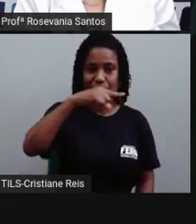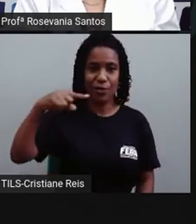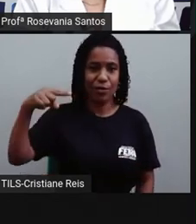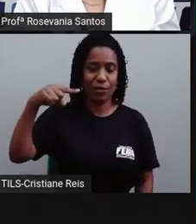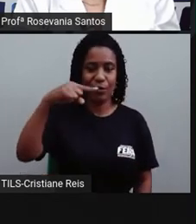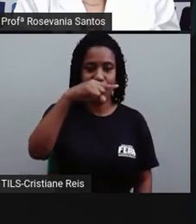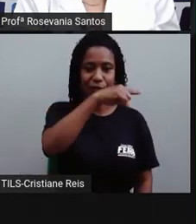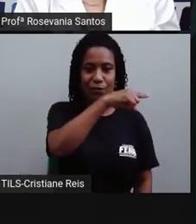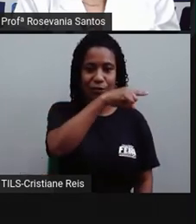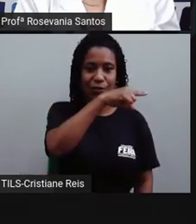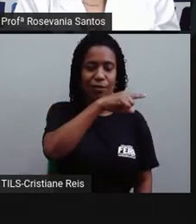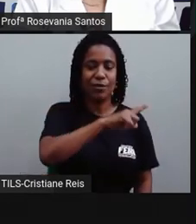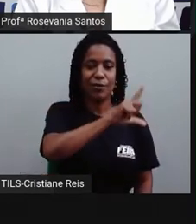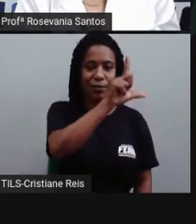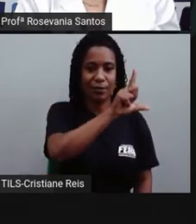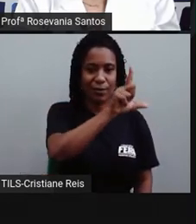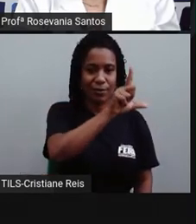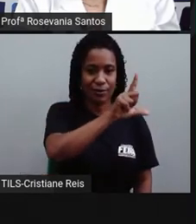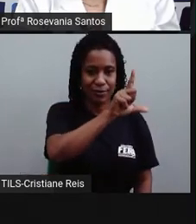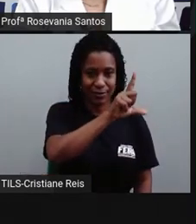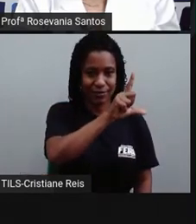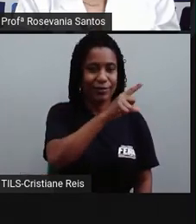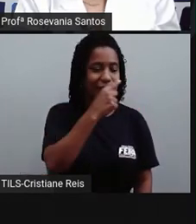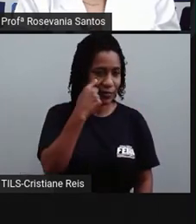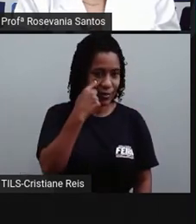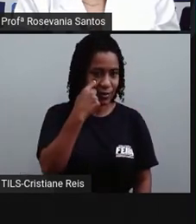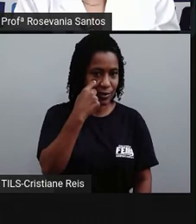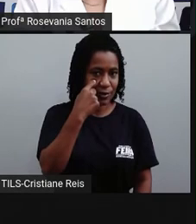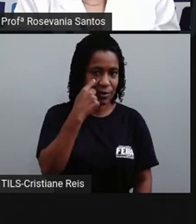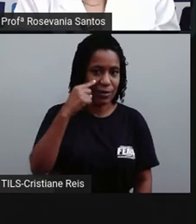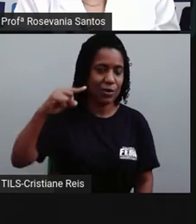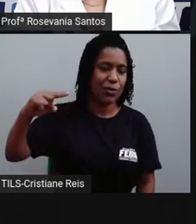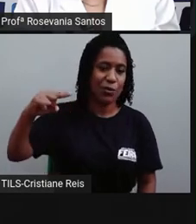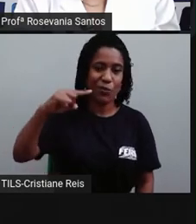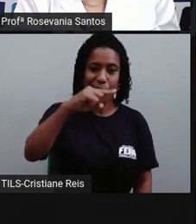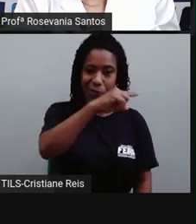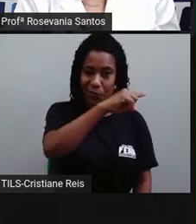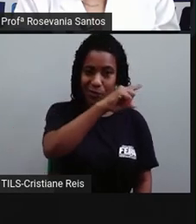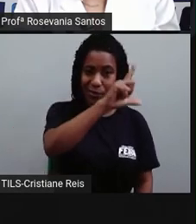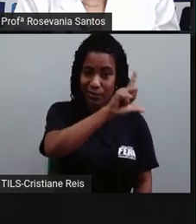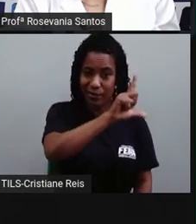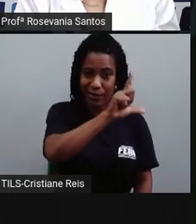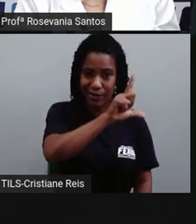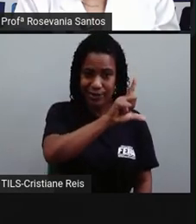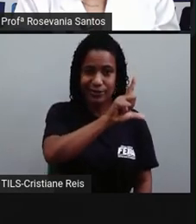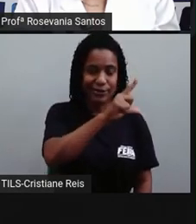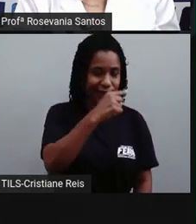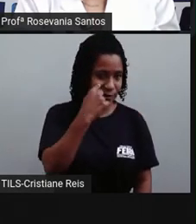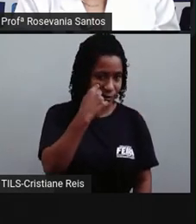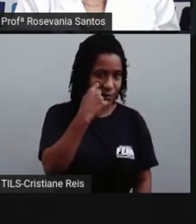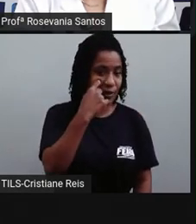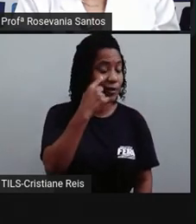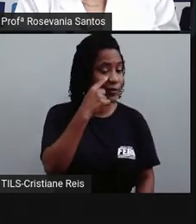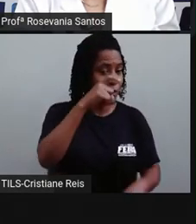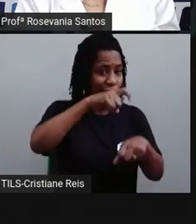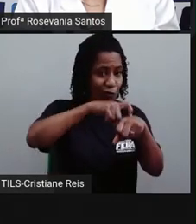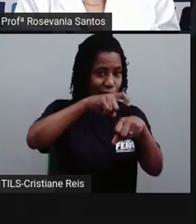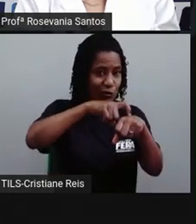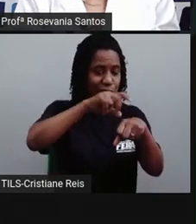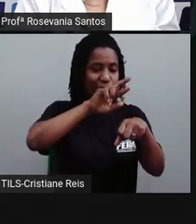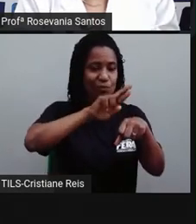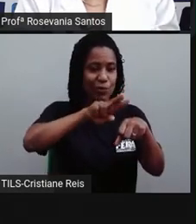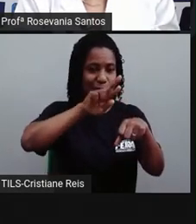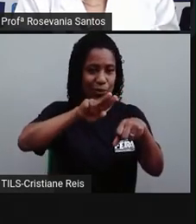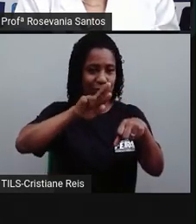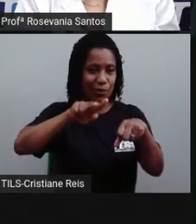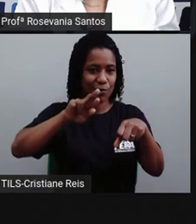aqui. Eu venho aqui andando nessa direção, eu vou aumentar cada fuzozinho desse, que aqui é o espacinho de um fuso, está vendo? Ou